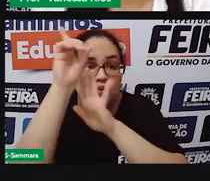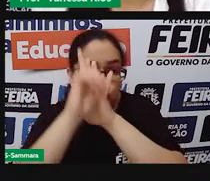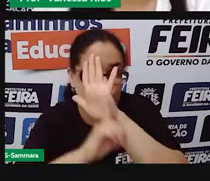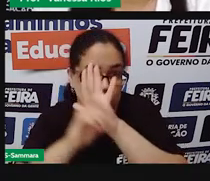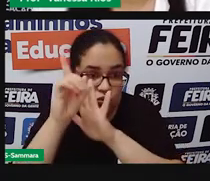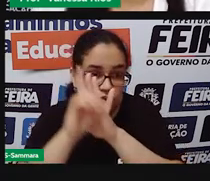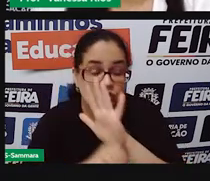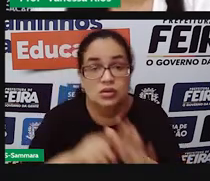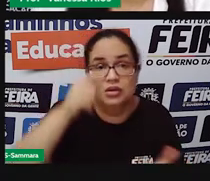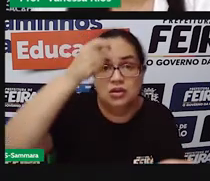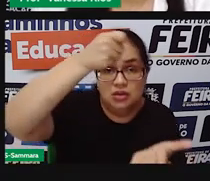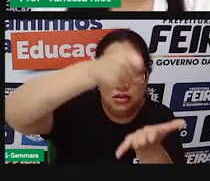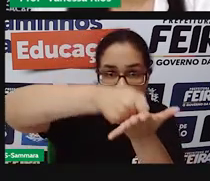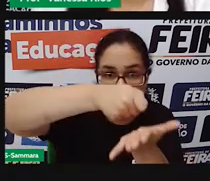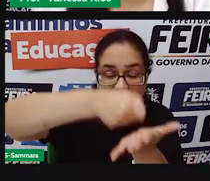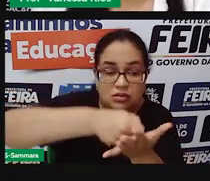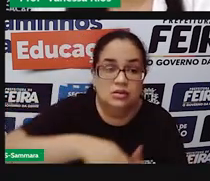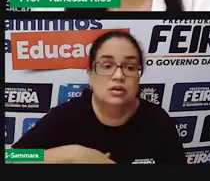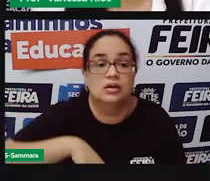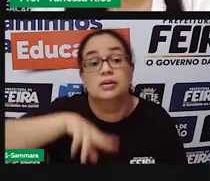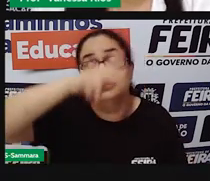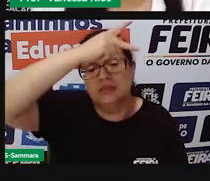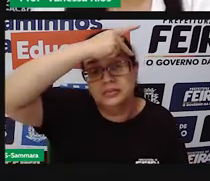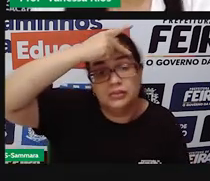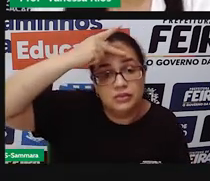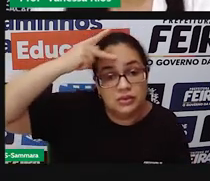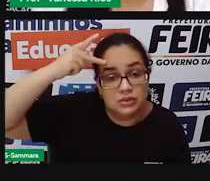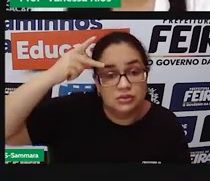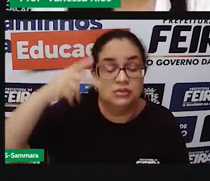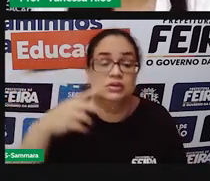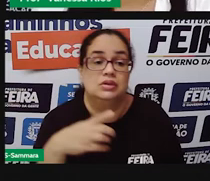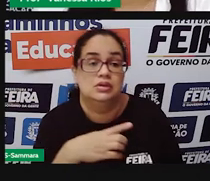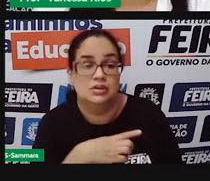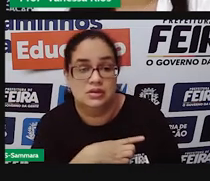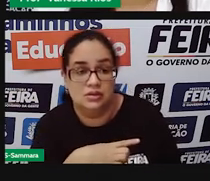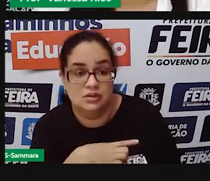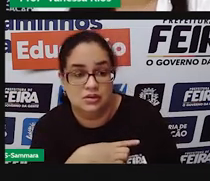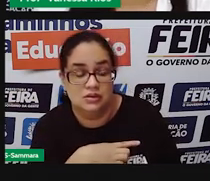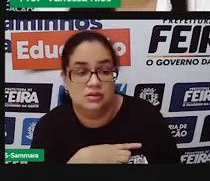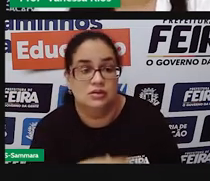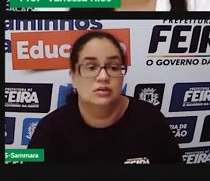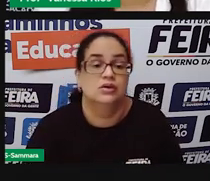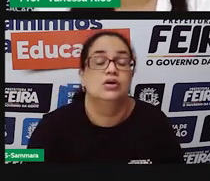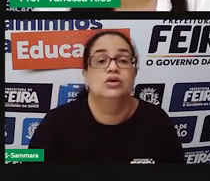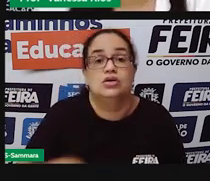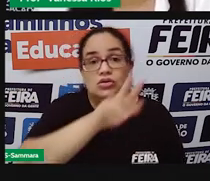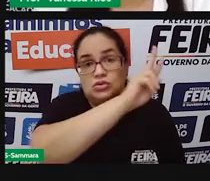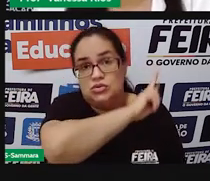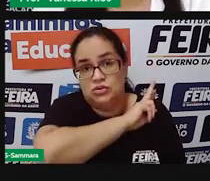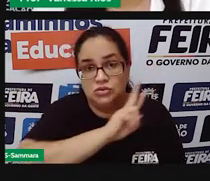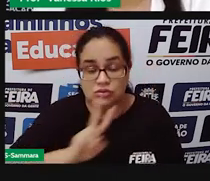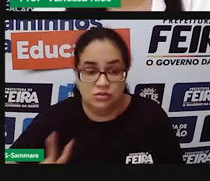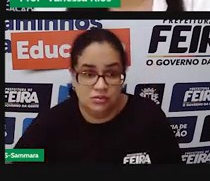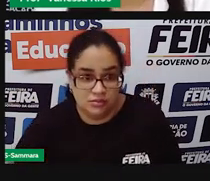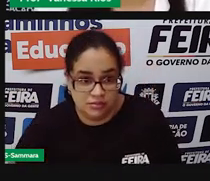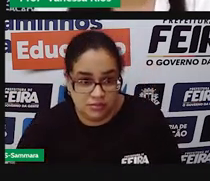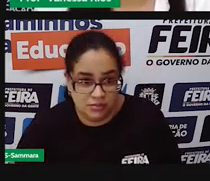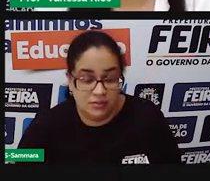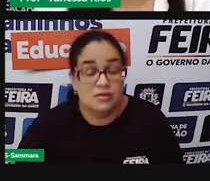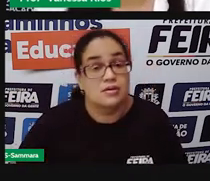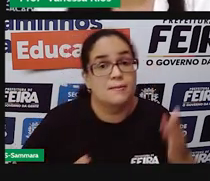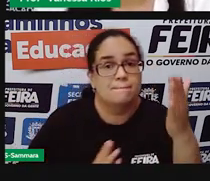aos deveres das pessoas que compõem o município, junto também com os variadores, porque tudo precisa aí da